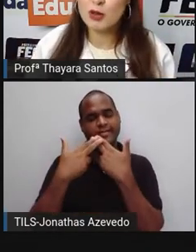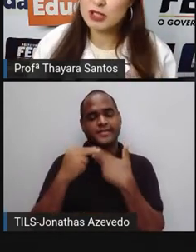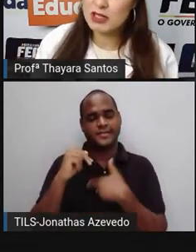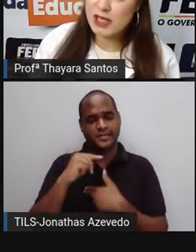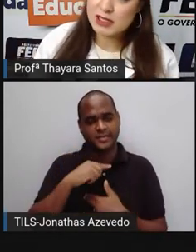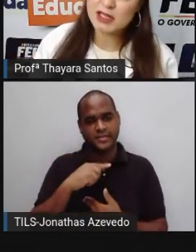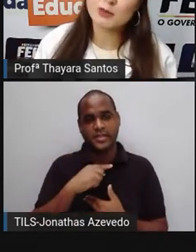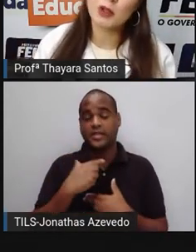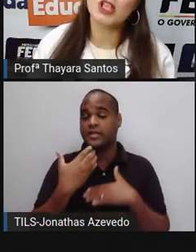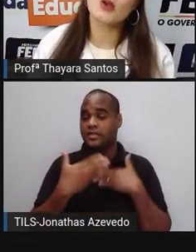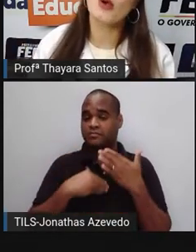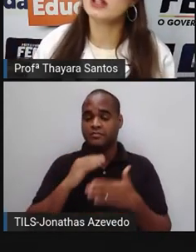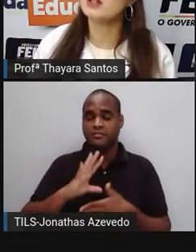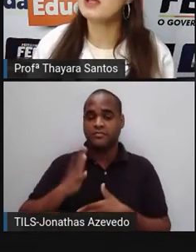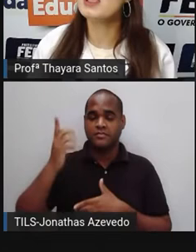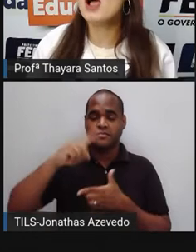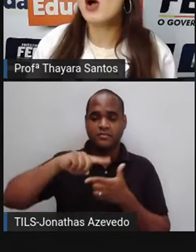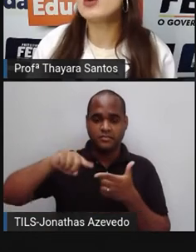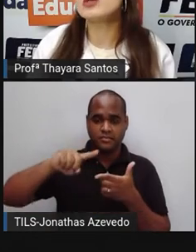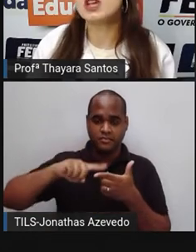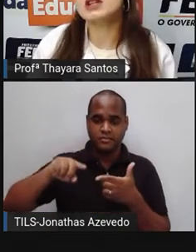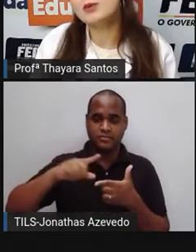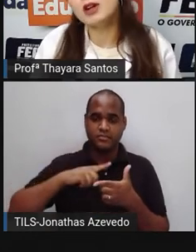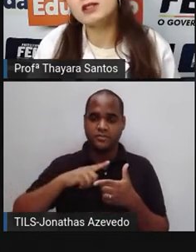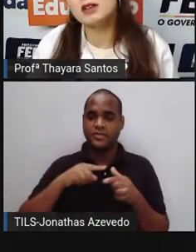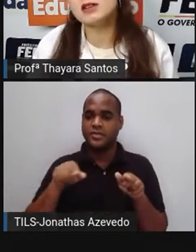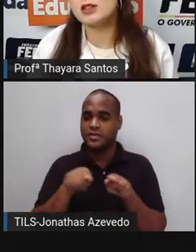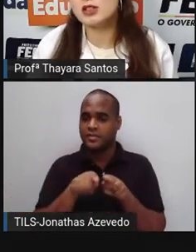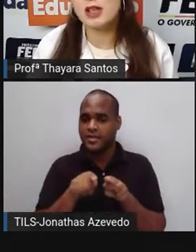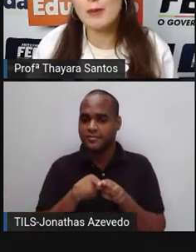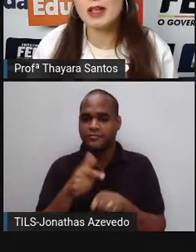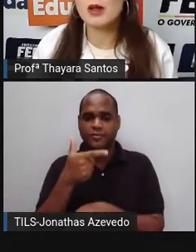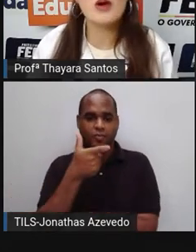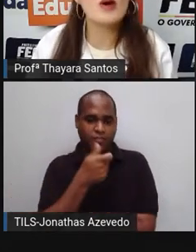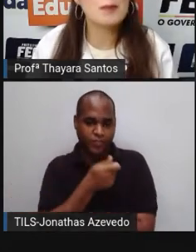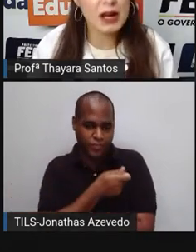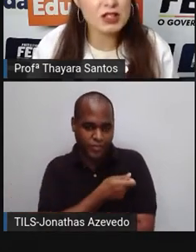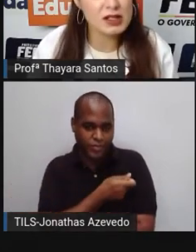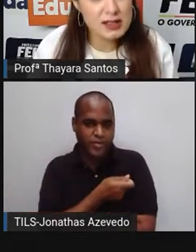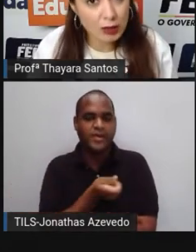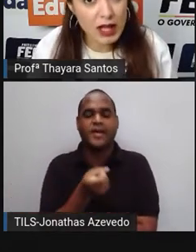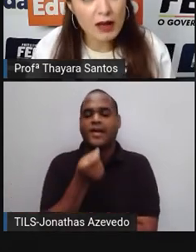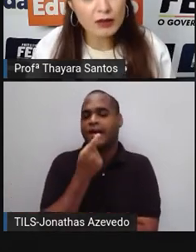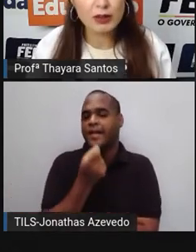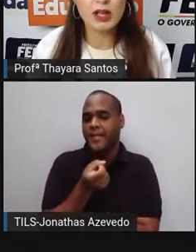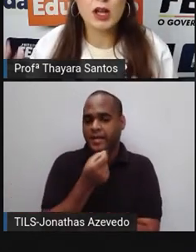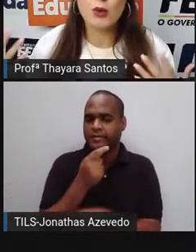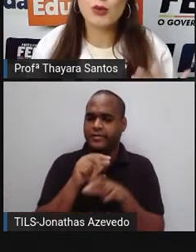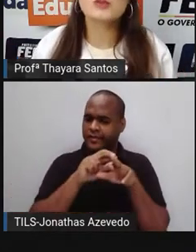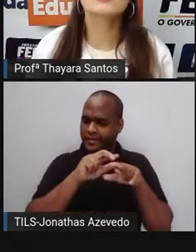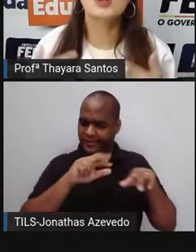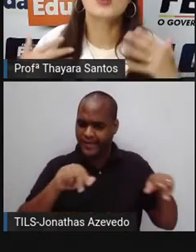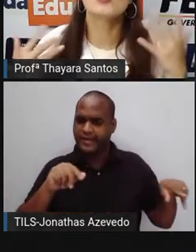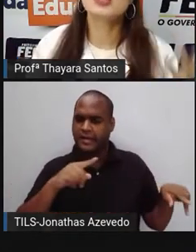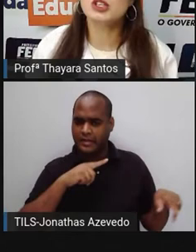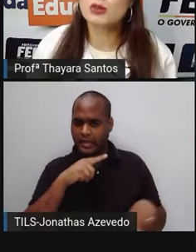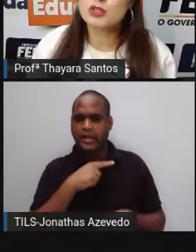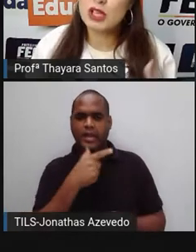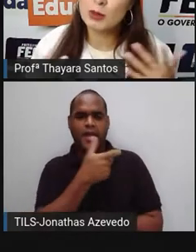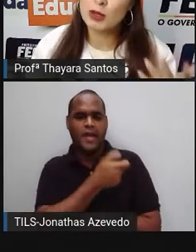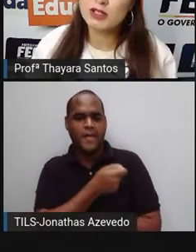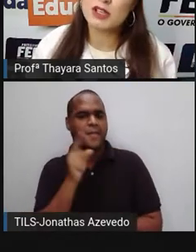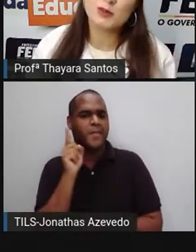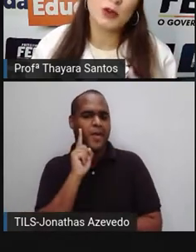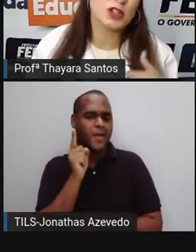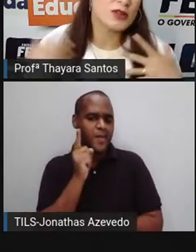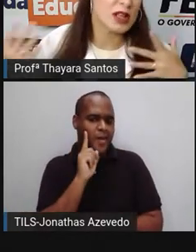isso. E muitas vezes elas podem recorrer também ao uso de anabolizantes, que a gente sabe que não é uma prática saudável, né? O uso contínuo